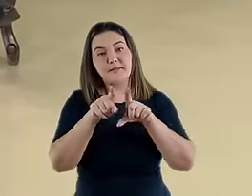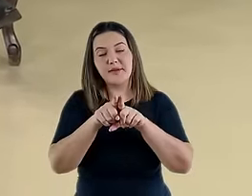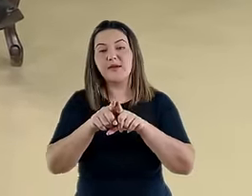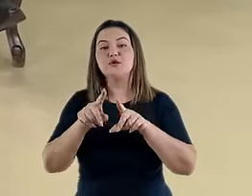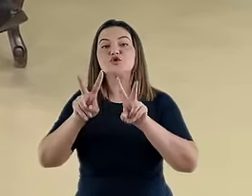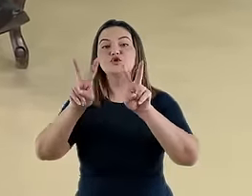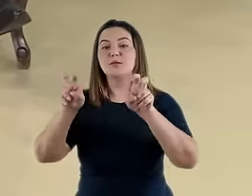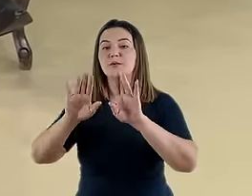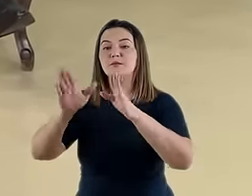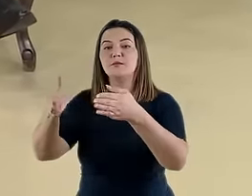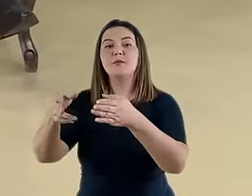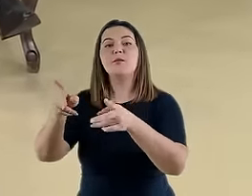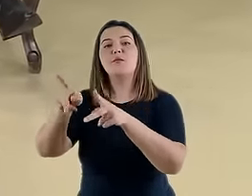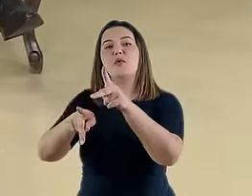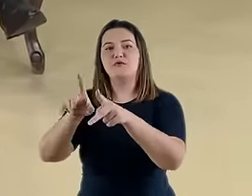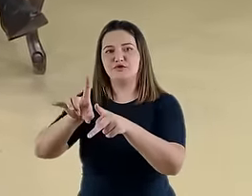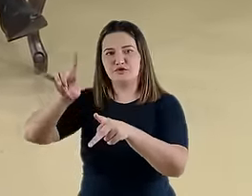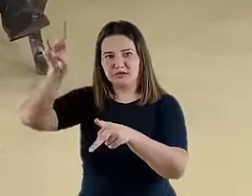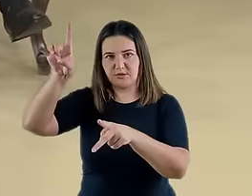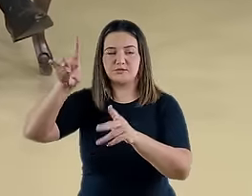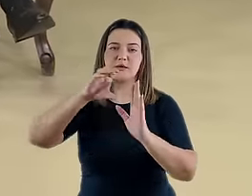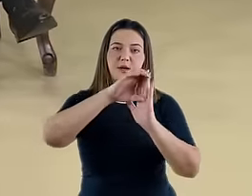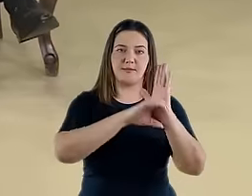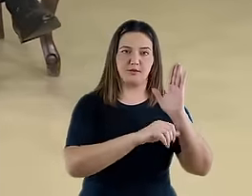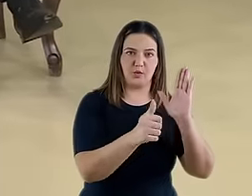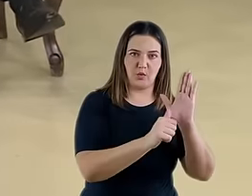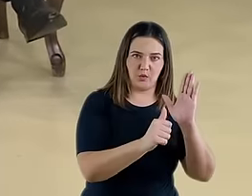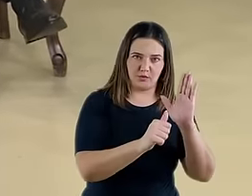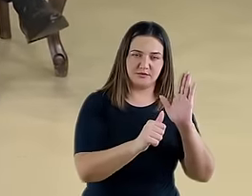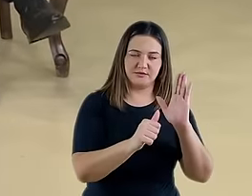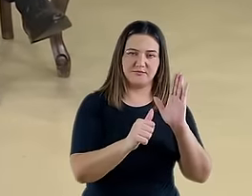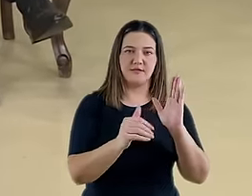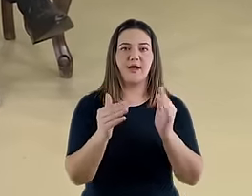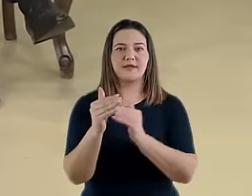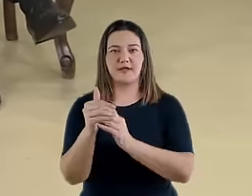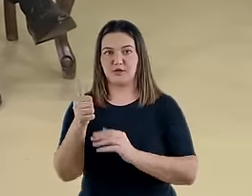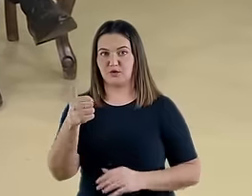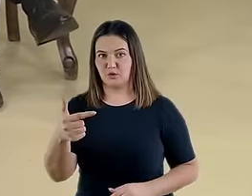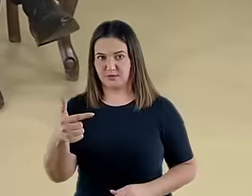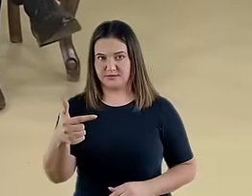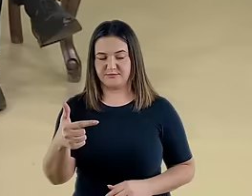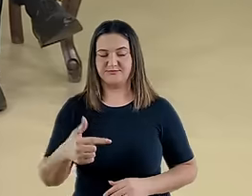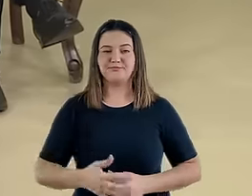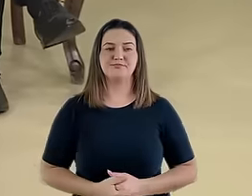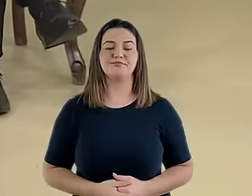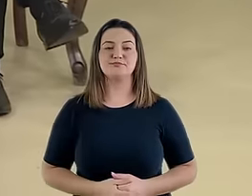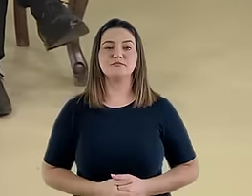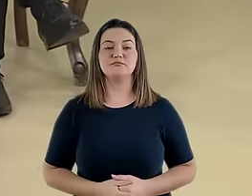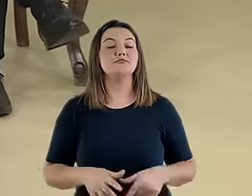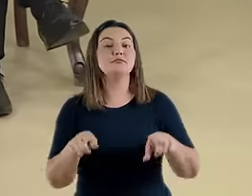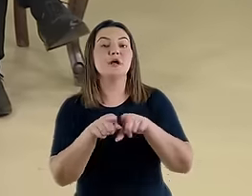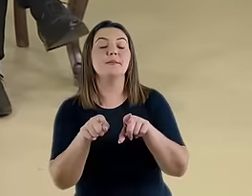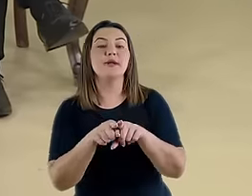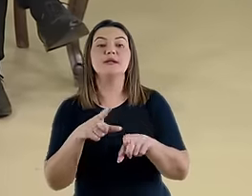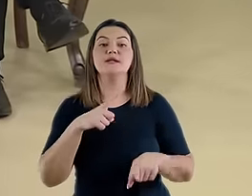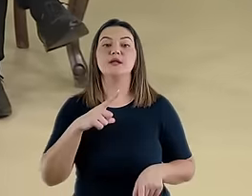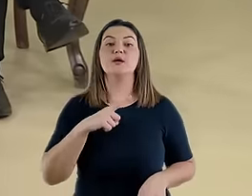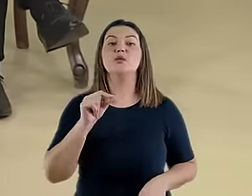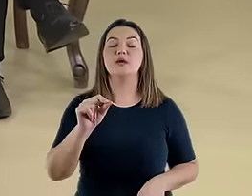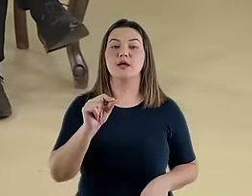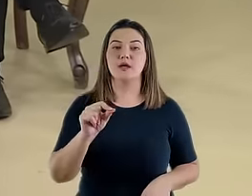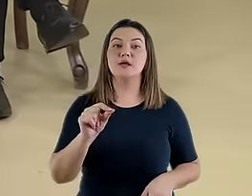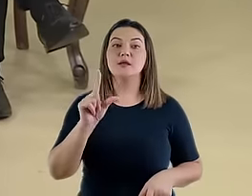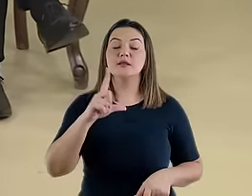capítulos 11 e 12, que terminam o livro, tá bom? Então, de maneira bem prática, nós temos ali também um